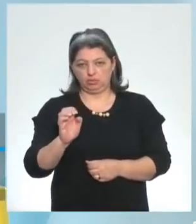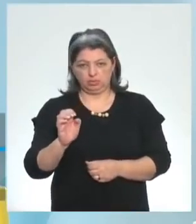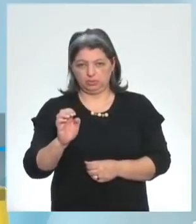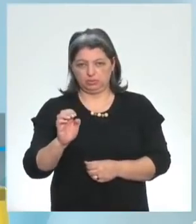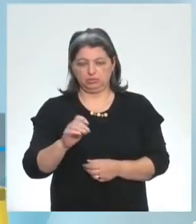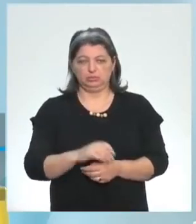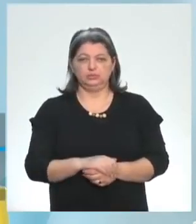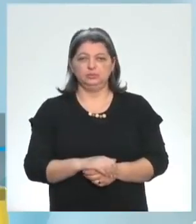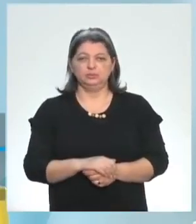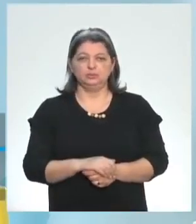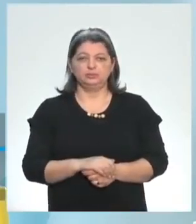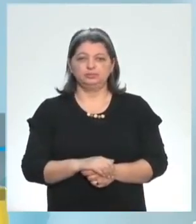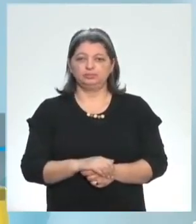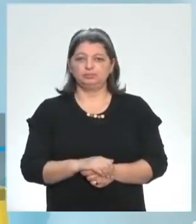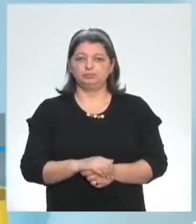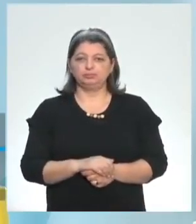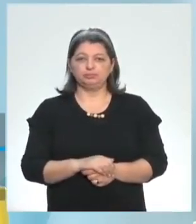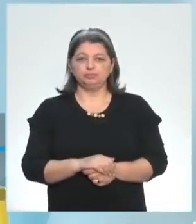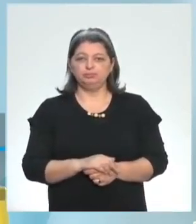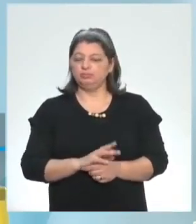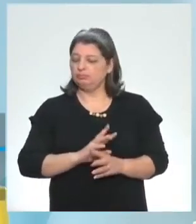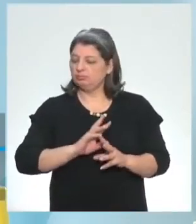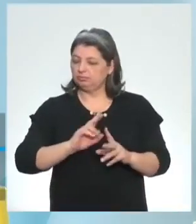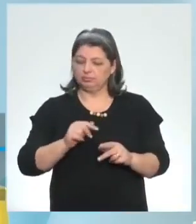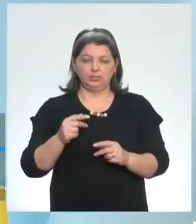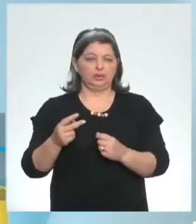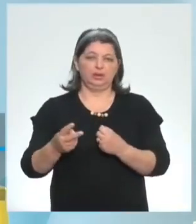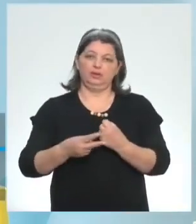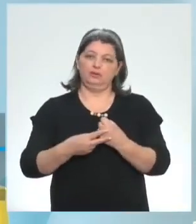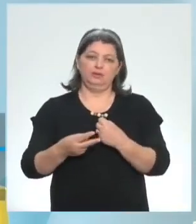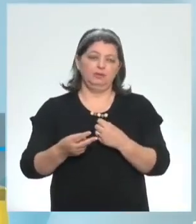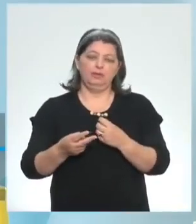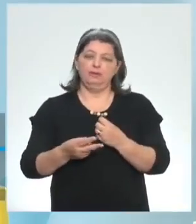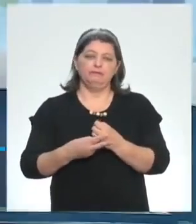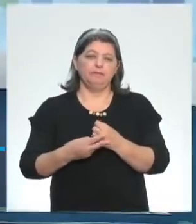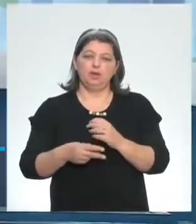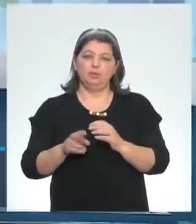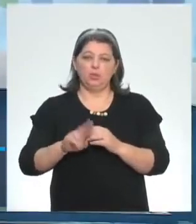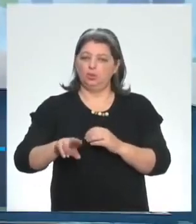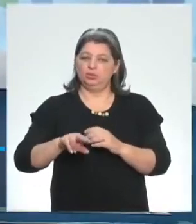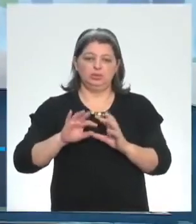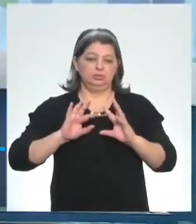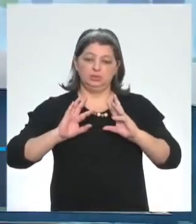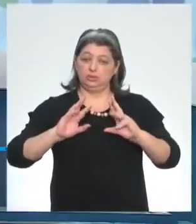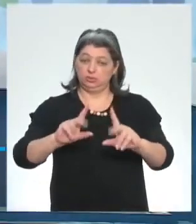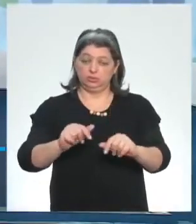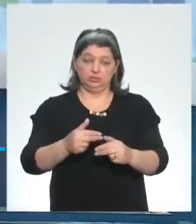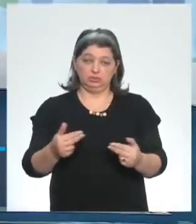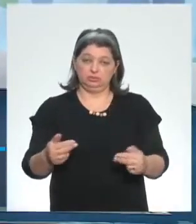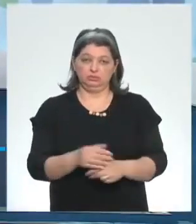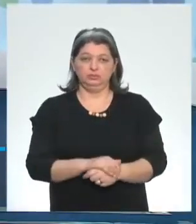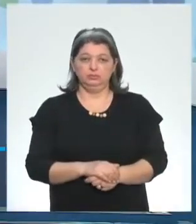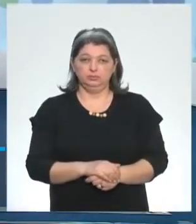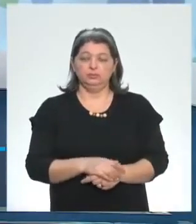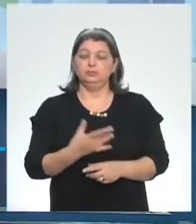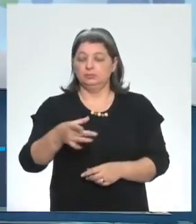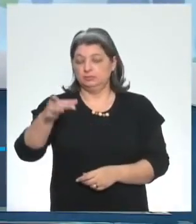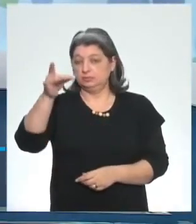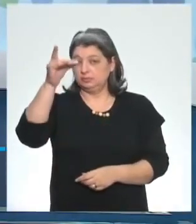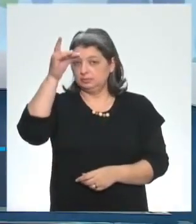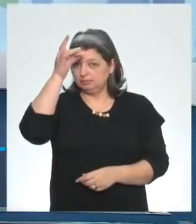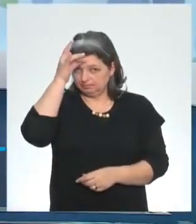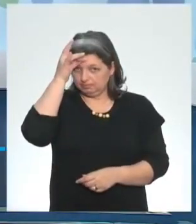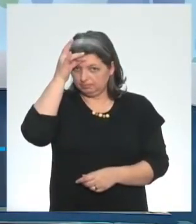they wrote everybody wrote então é o mesmo verbo pra todo mundo no passado legal né você só memoriza você só